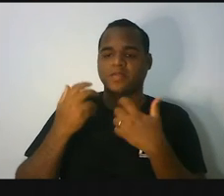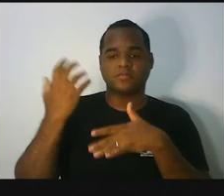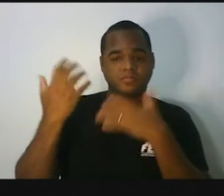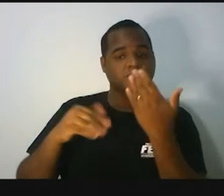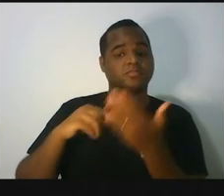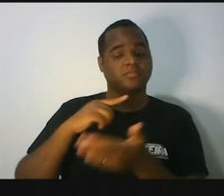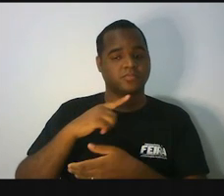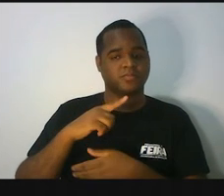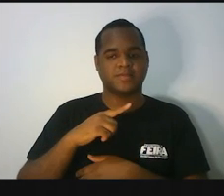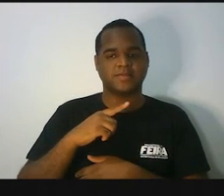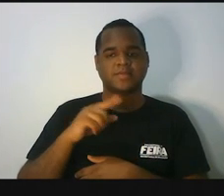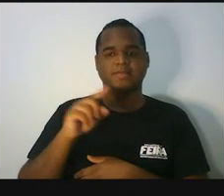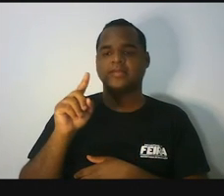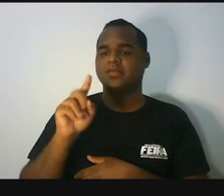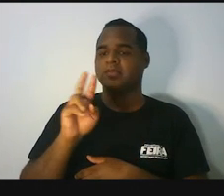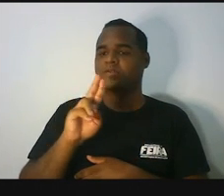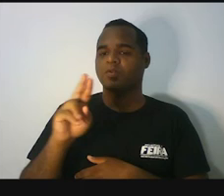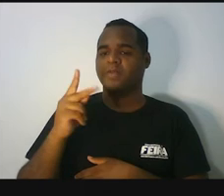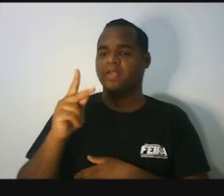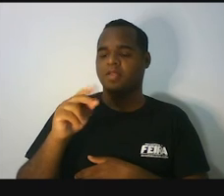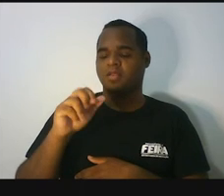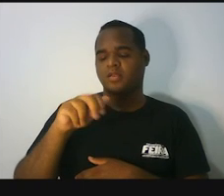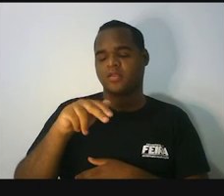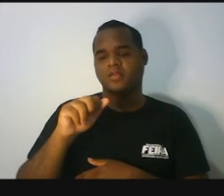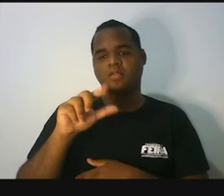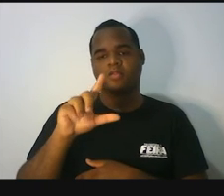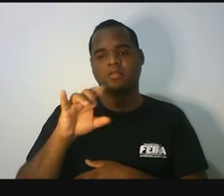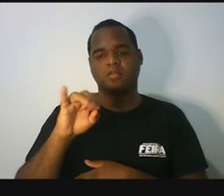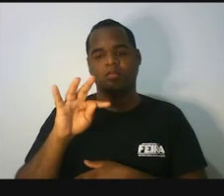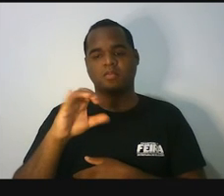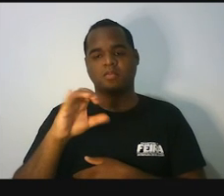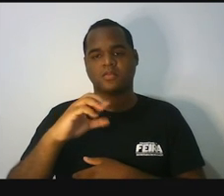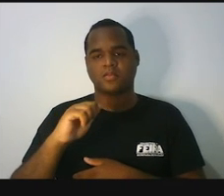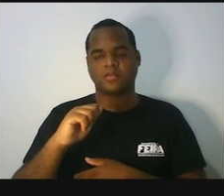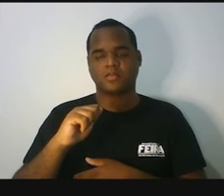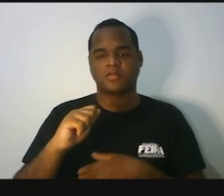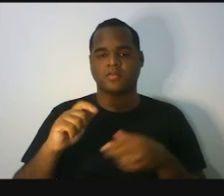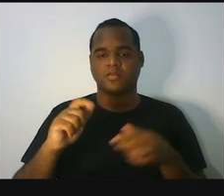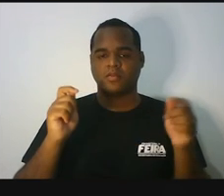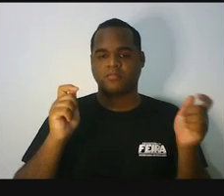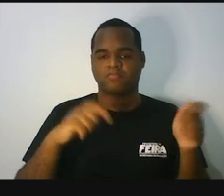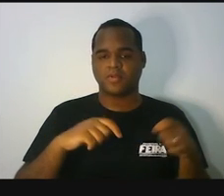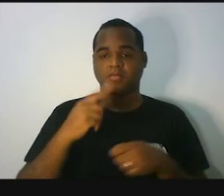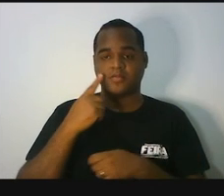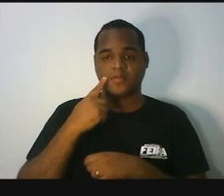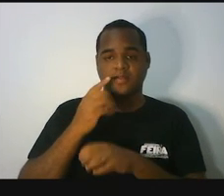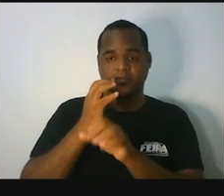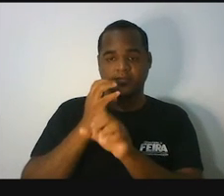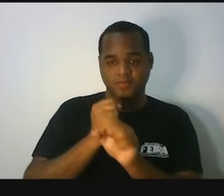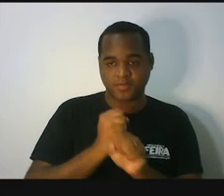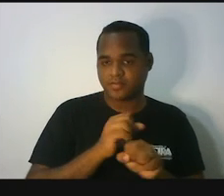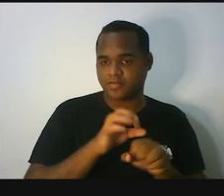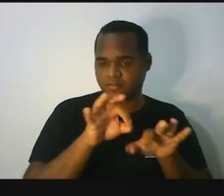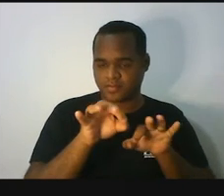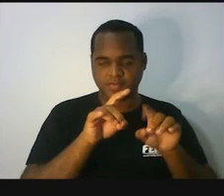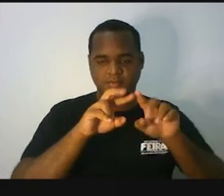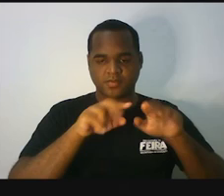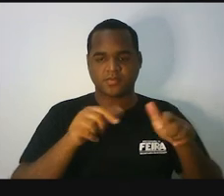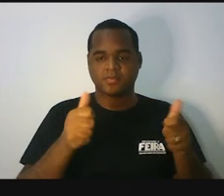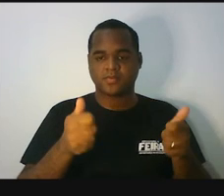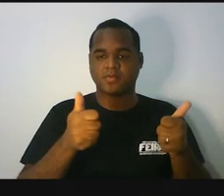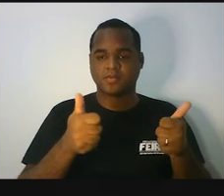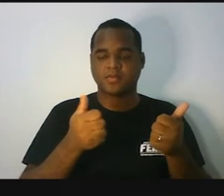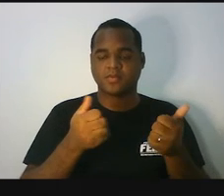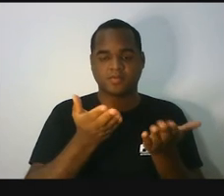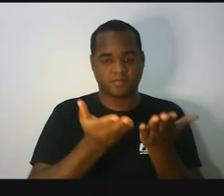ela é chamada de balança analítica. Para a gente conseguir medir a massa nela os pratos precisam